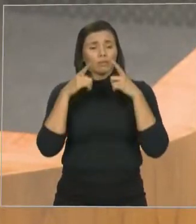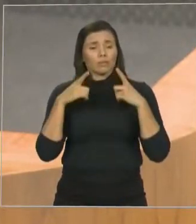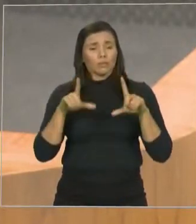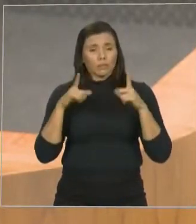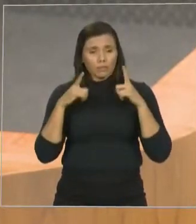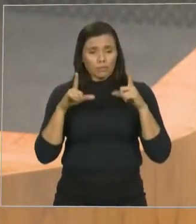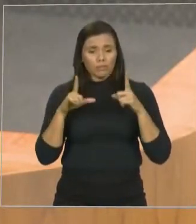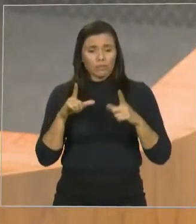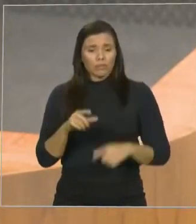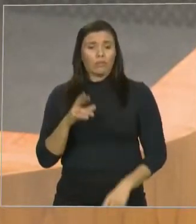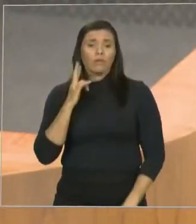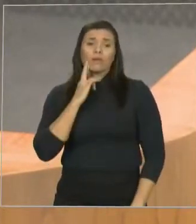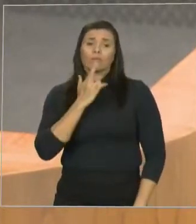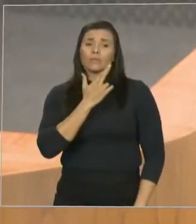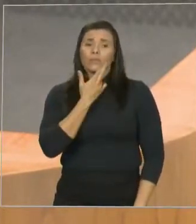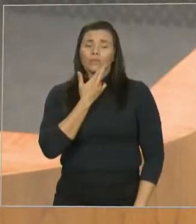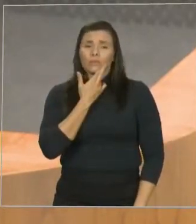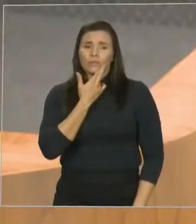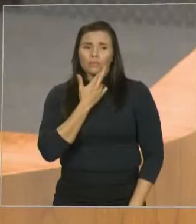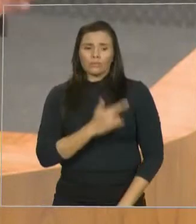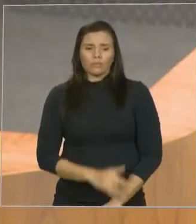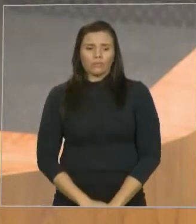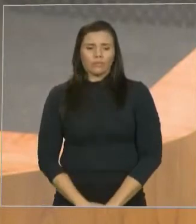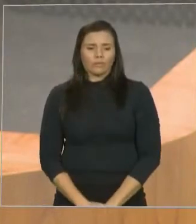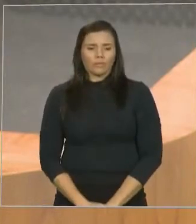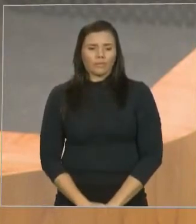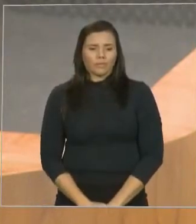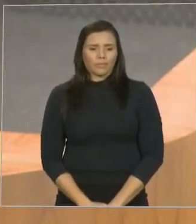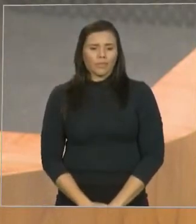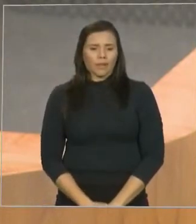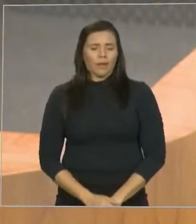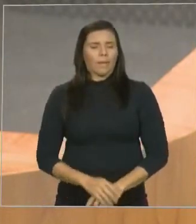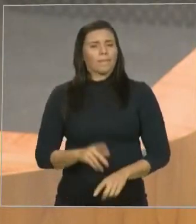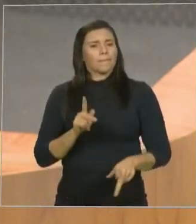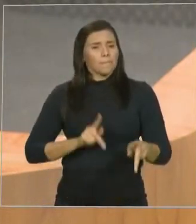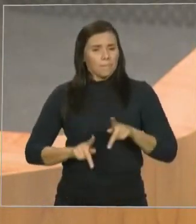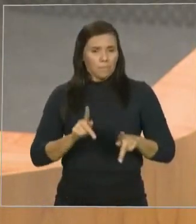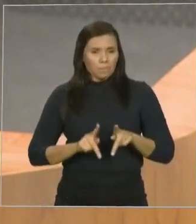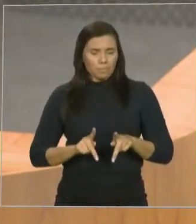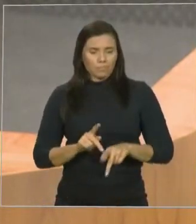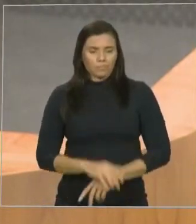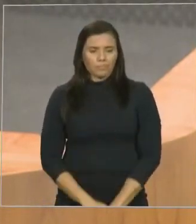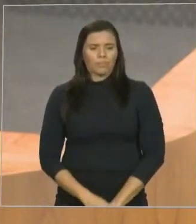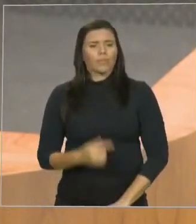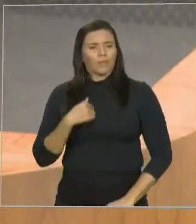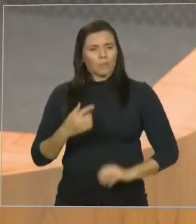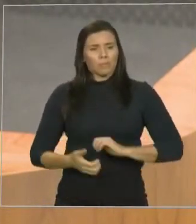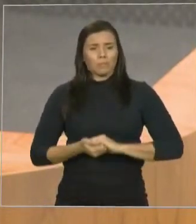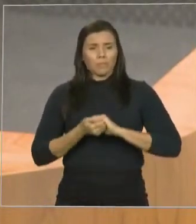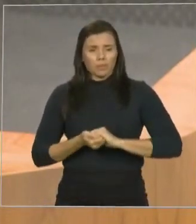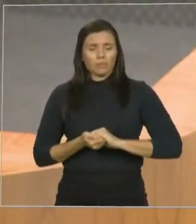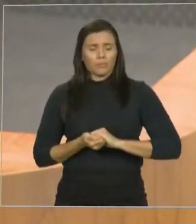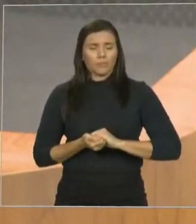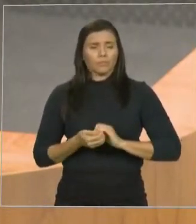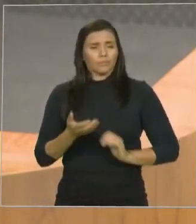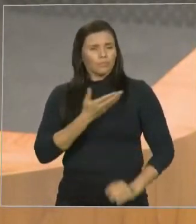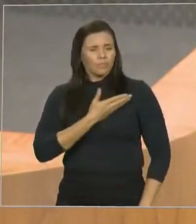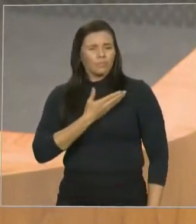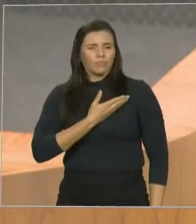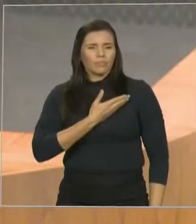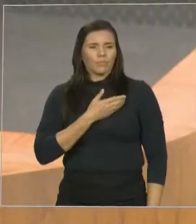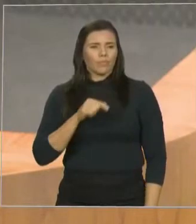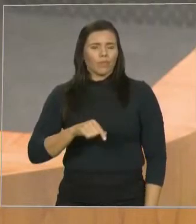restaurante popular. E aproveito para parabenizar o nosso colega Neto Evangelista, que hoje está à frente